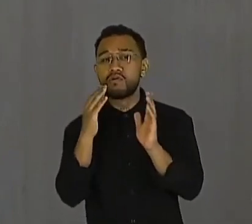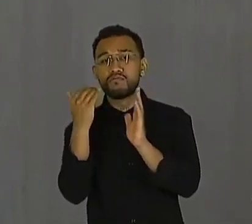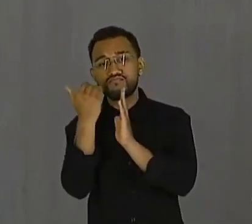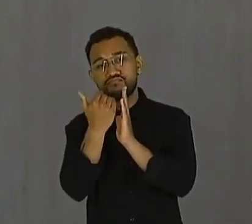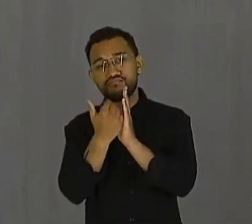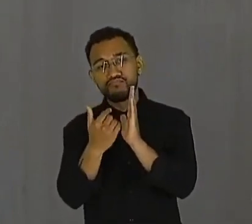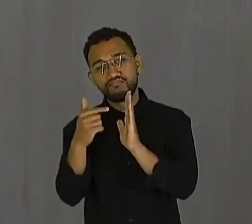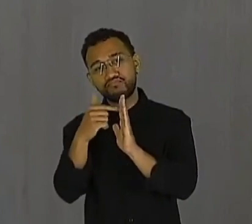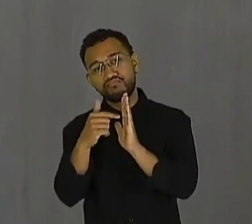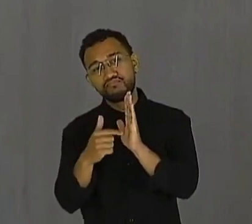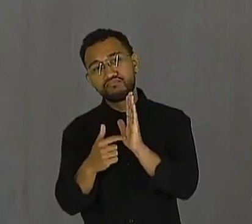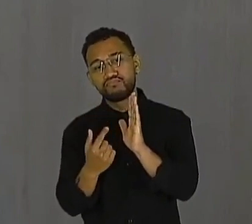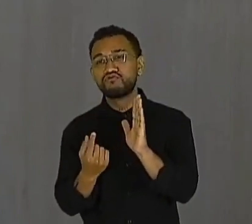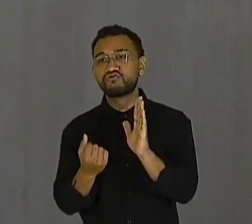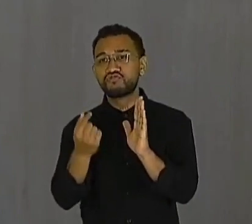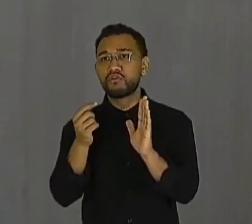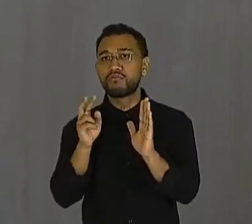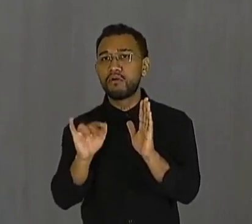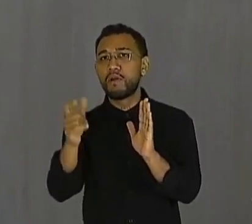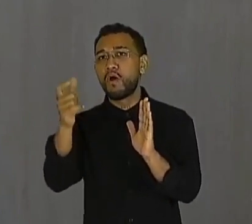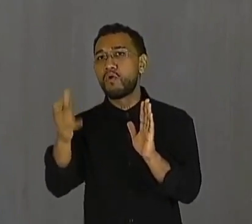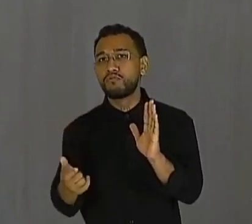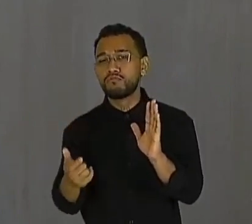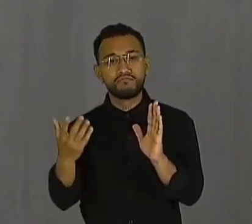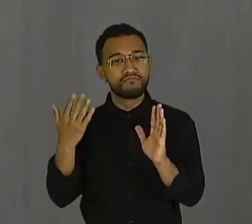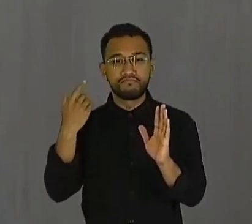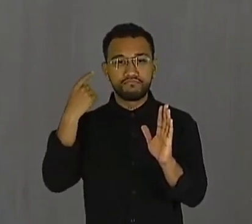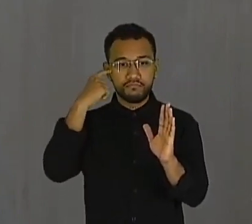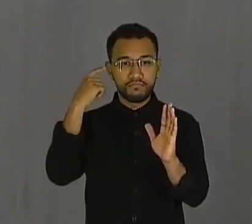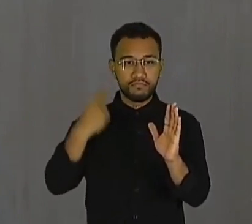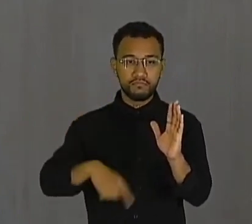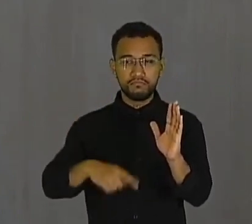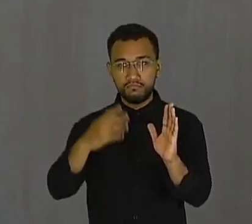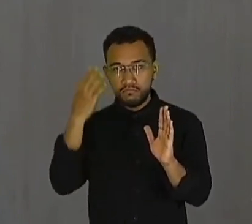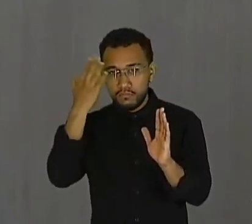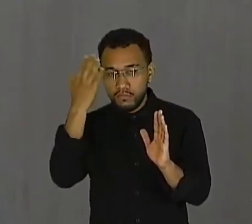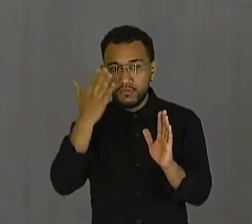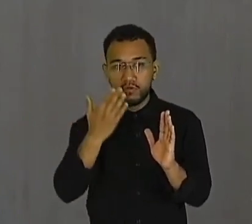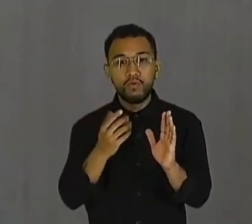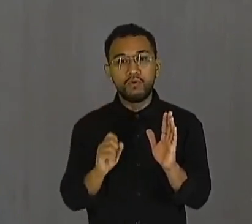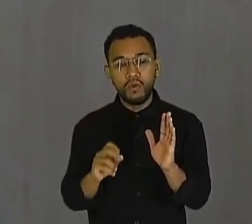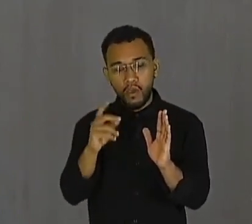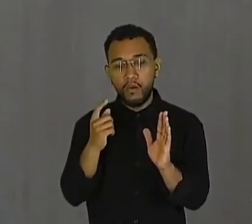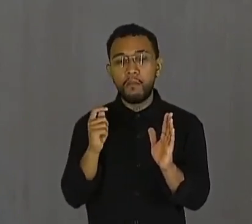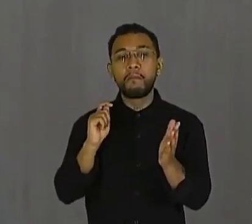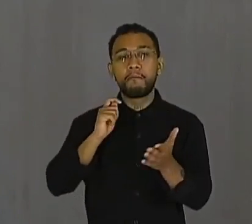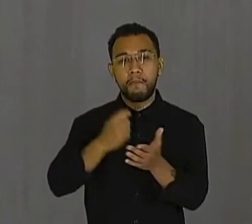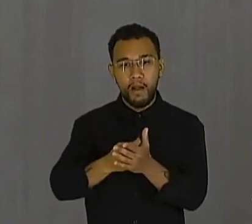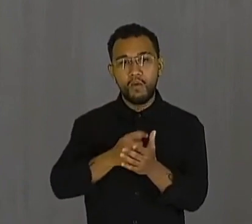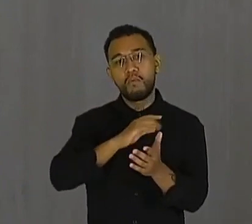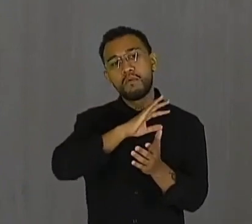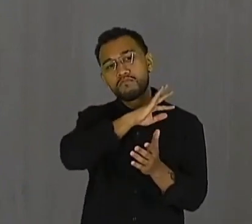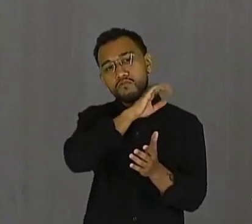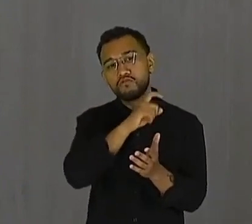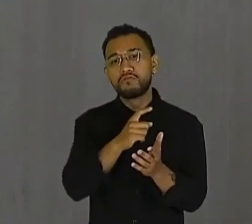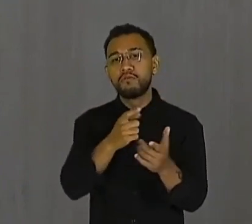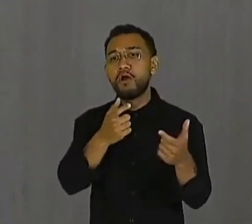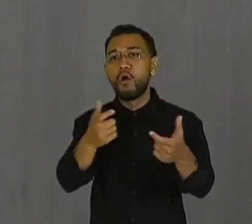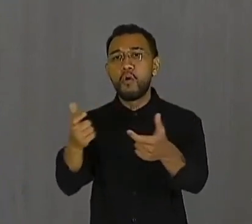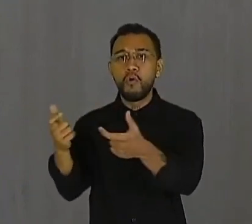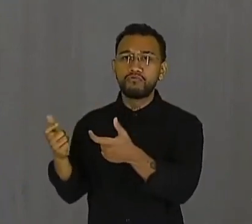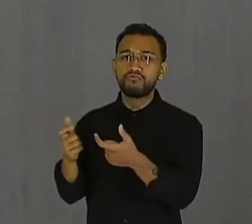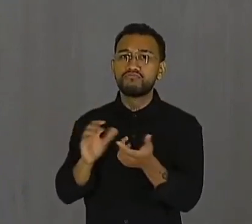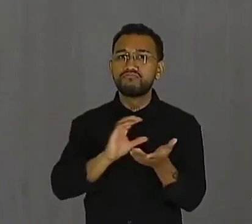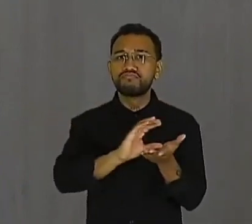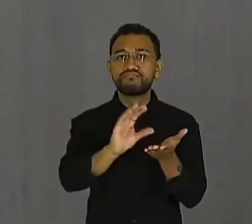não sabe para onde vai muitas vezes, os recursos advindos desses impostos. E